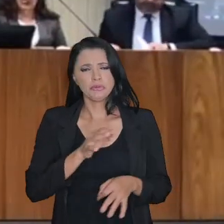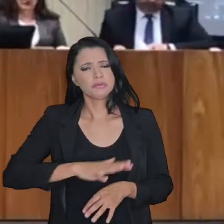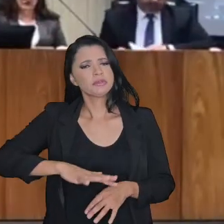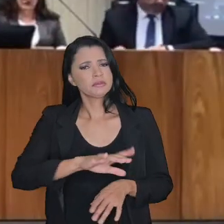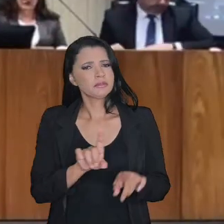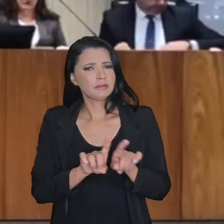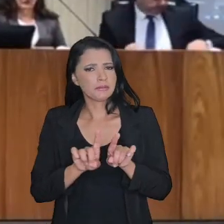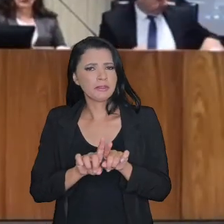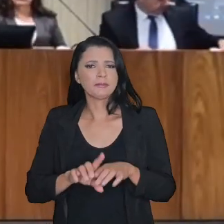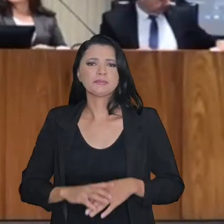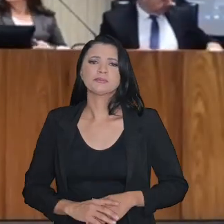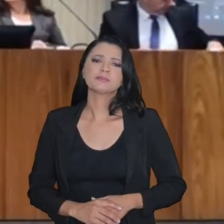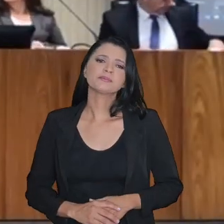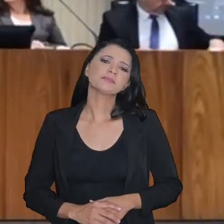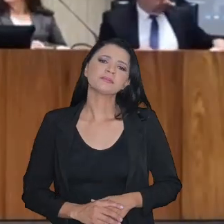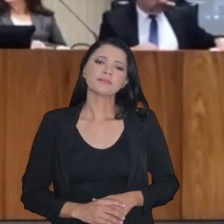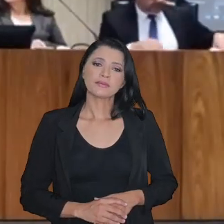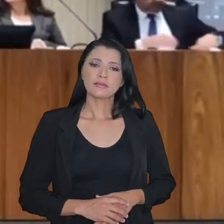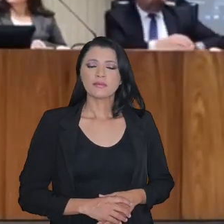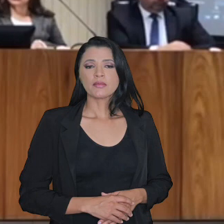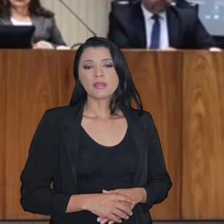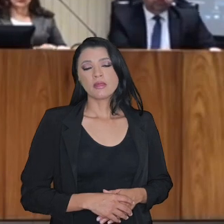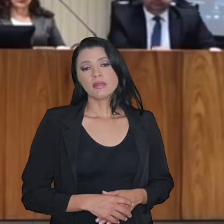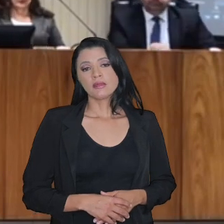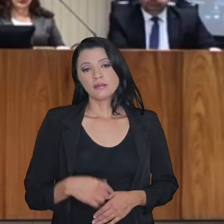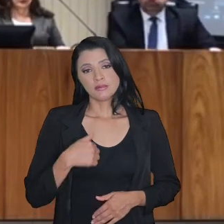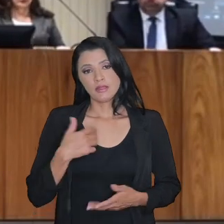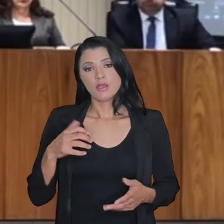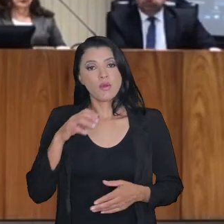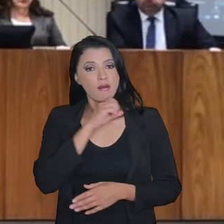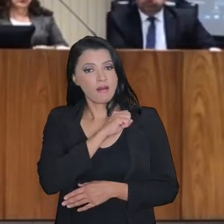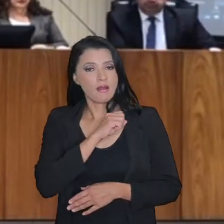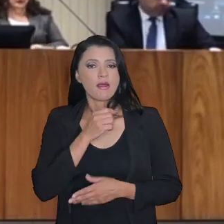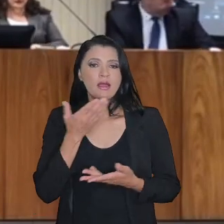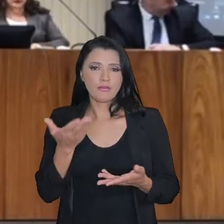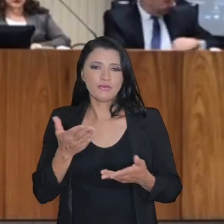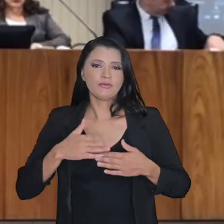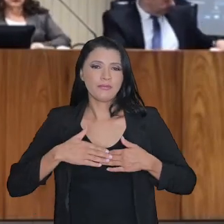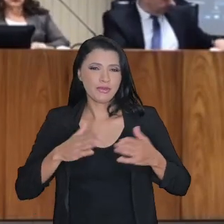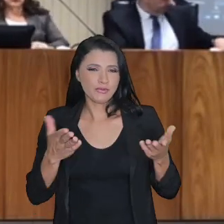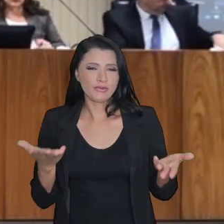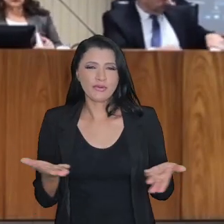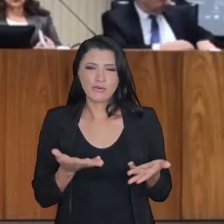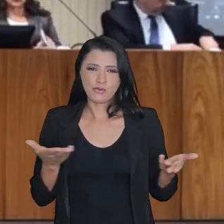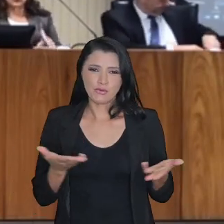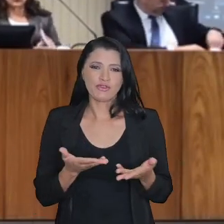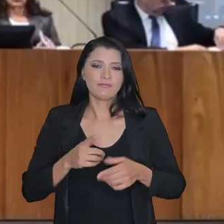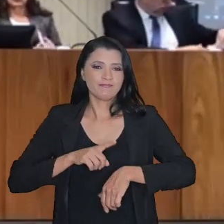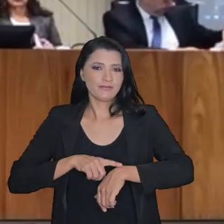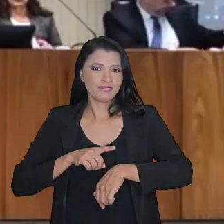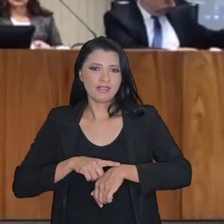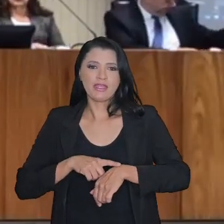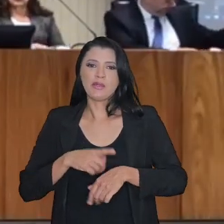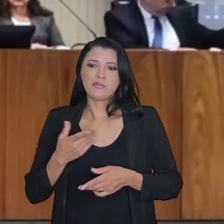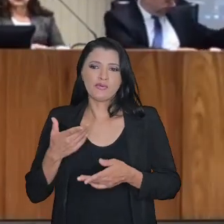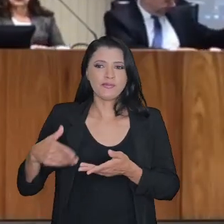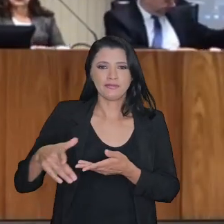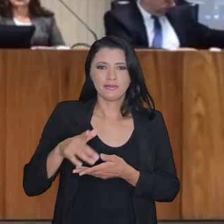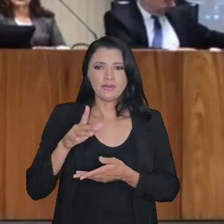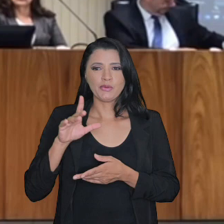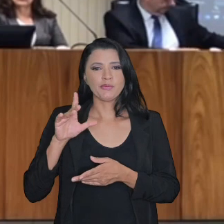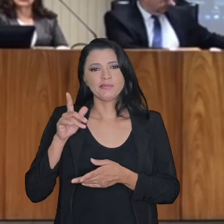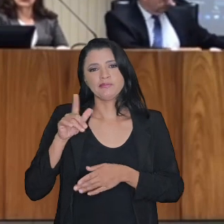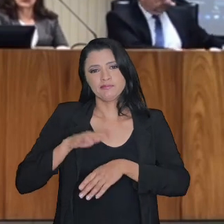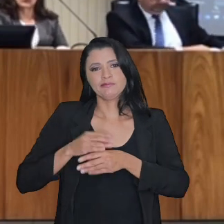Eu vou ser bastante breve nesta abertura para não tomar tempo dos palestrantes e